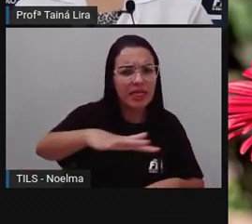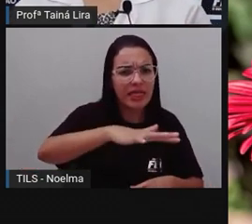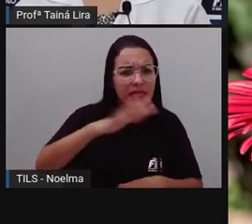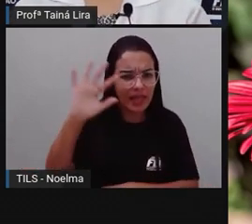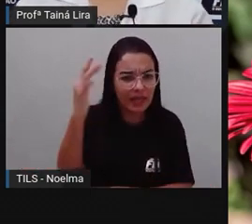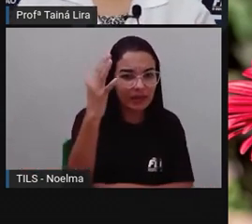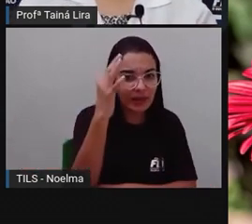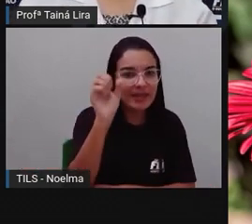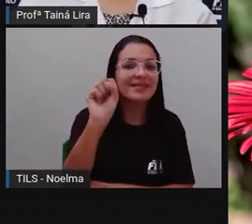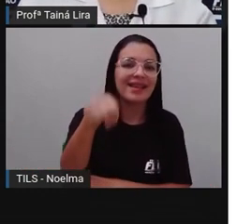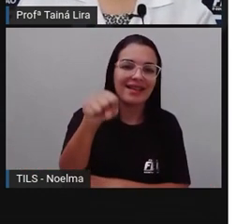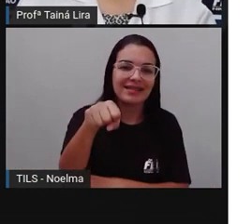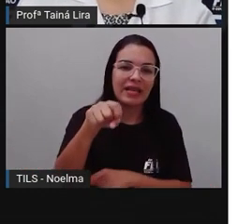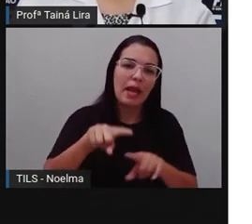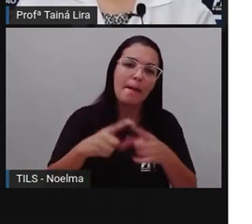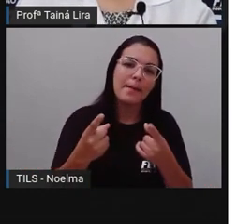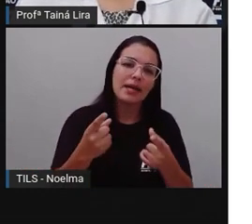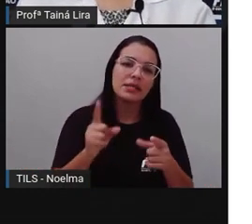tá bom?